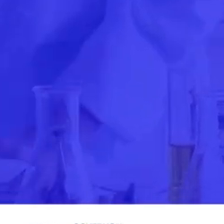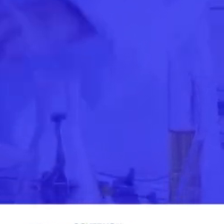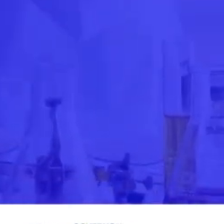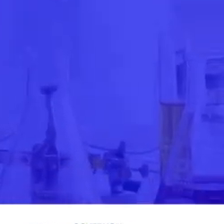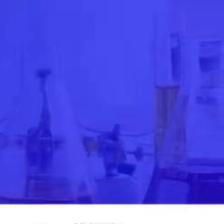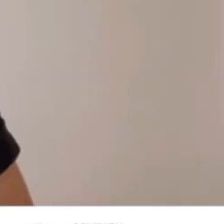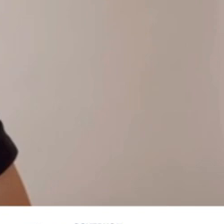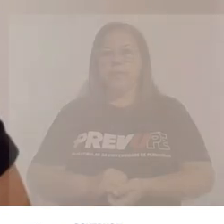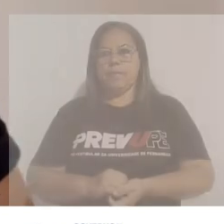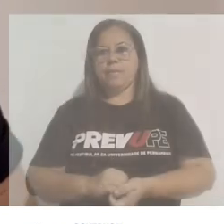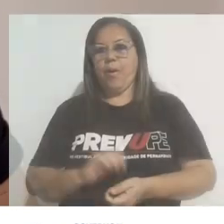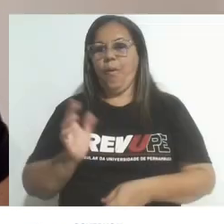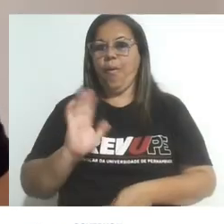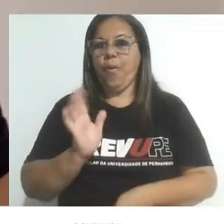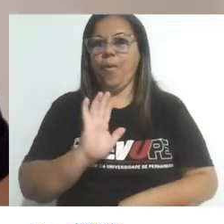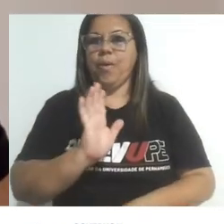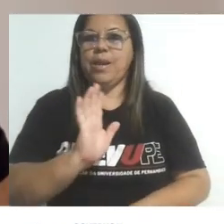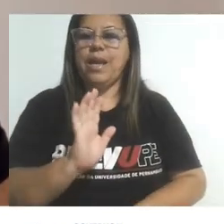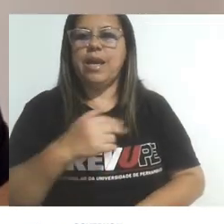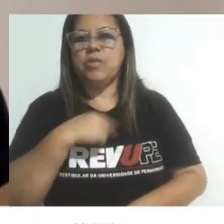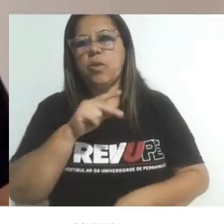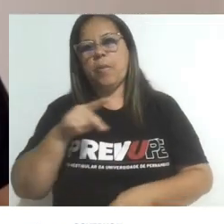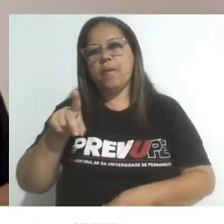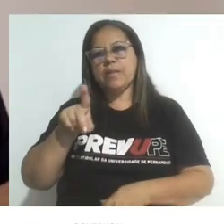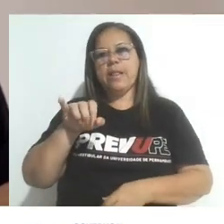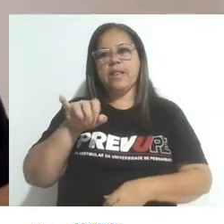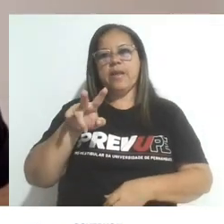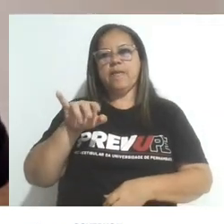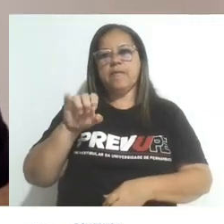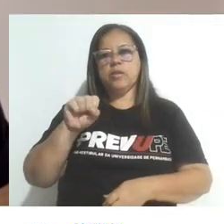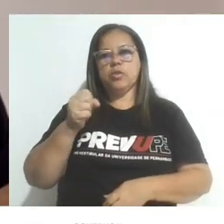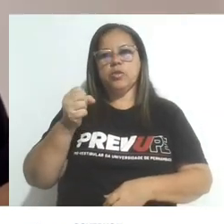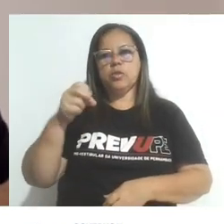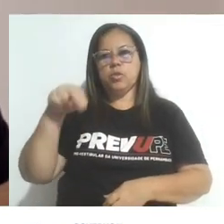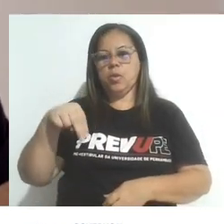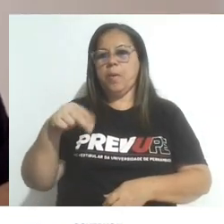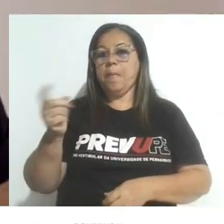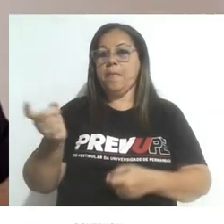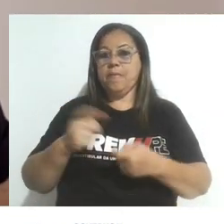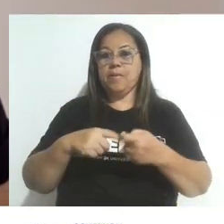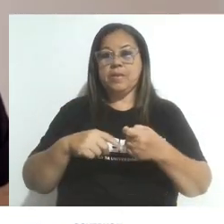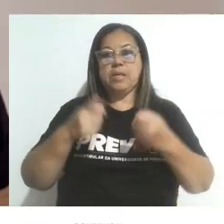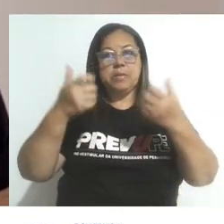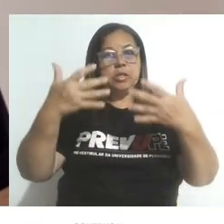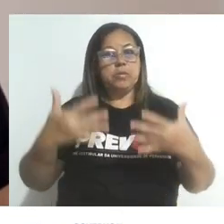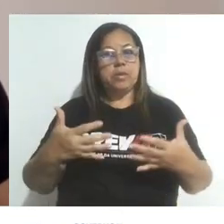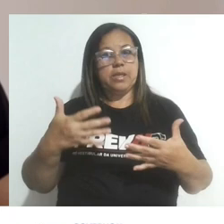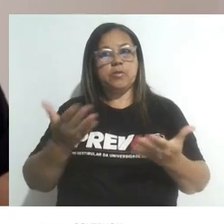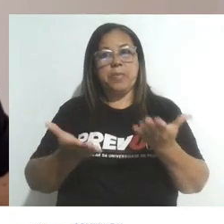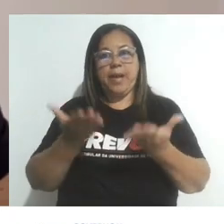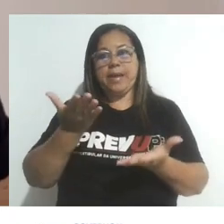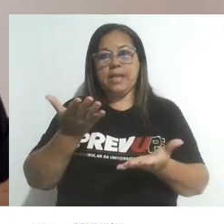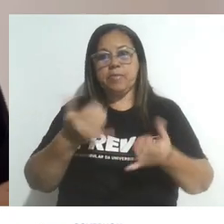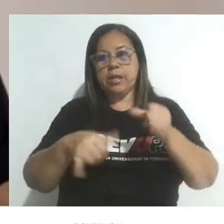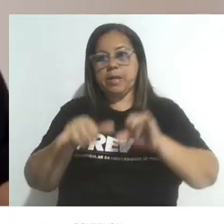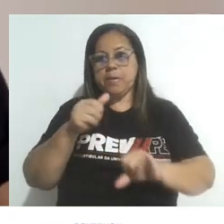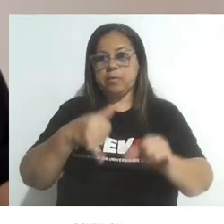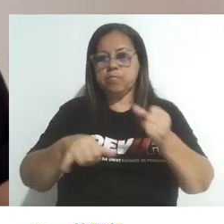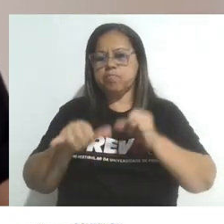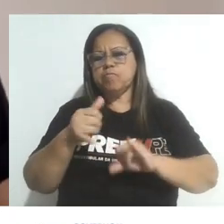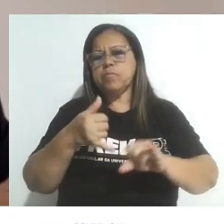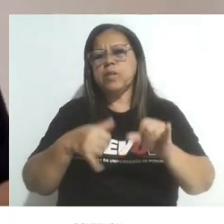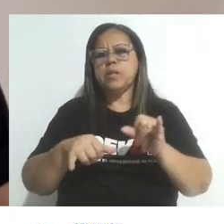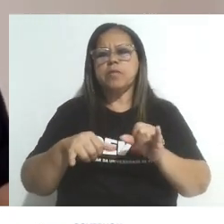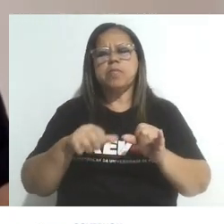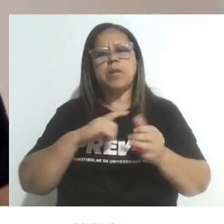Oi pessoal, professor Davidson voltando agora para falar de equilíbrio químico. O equilíbrio químico